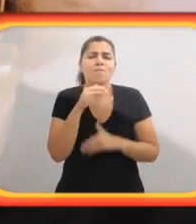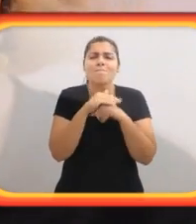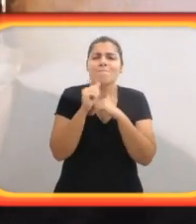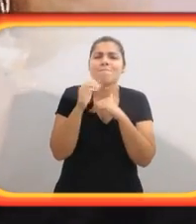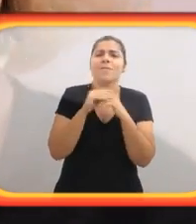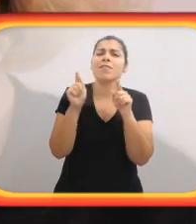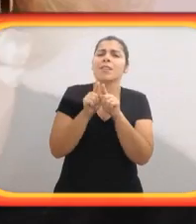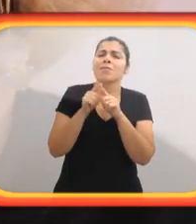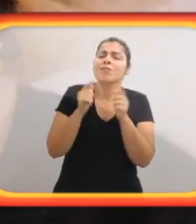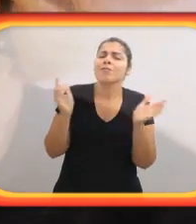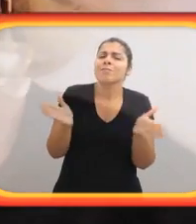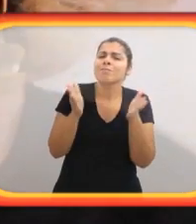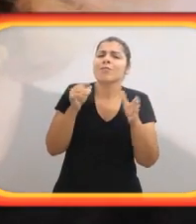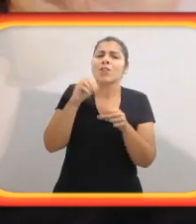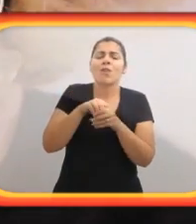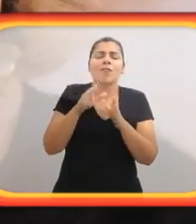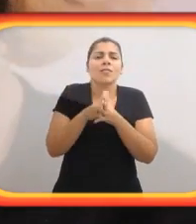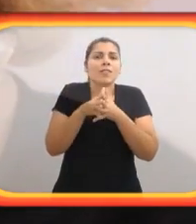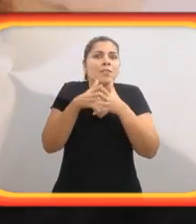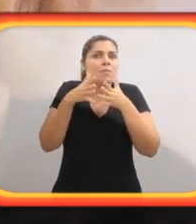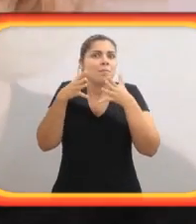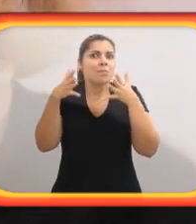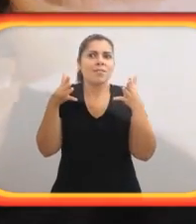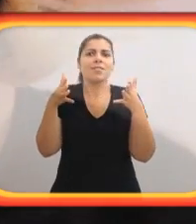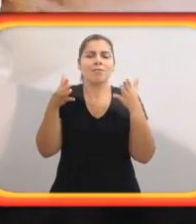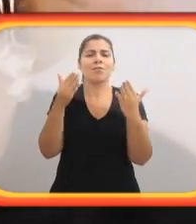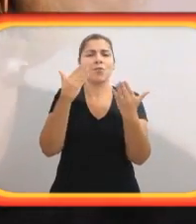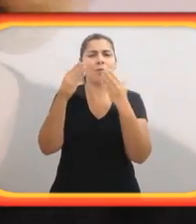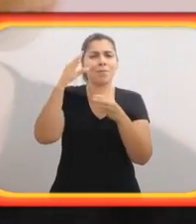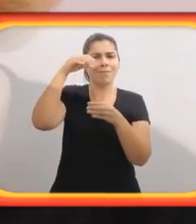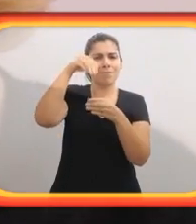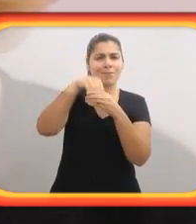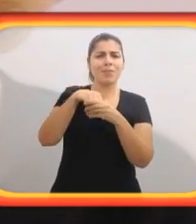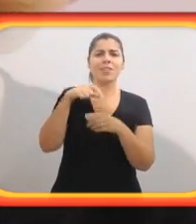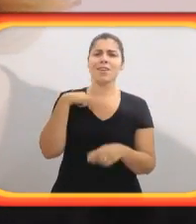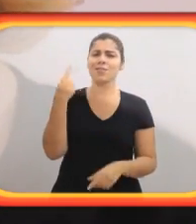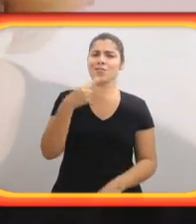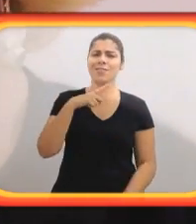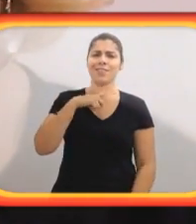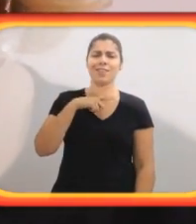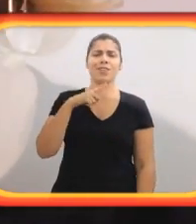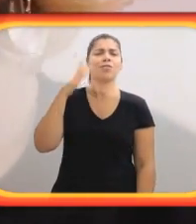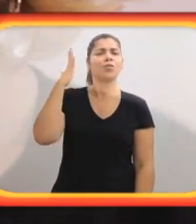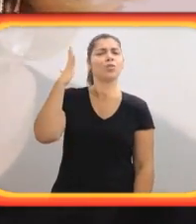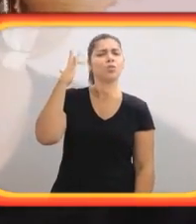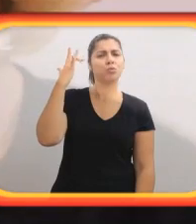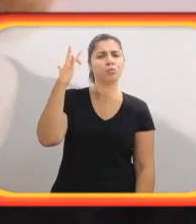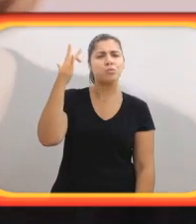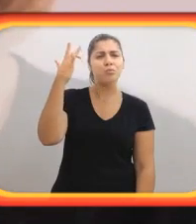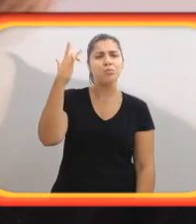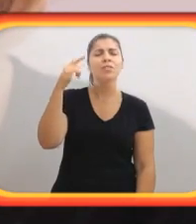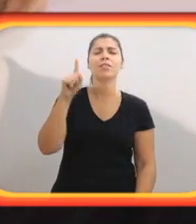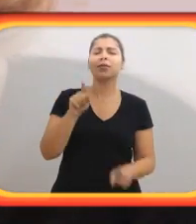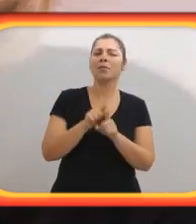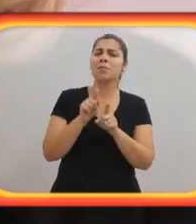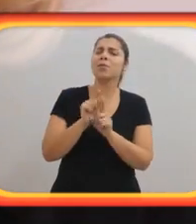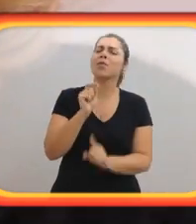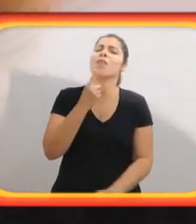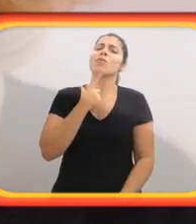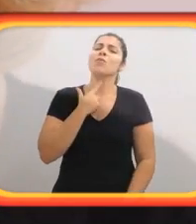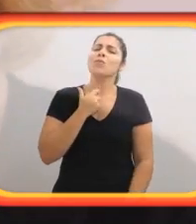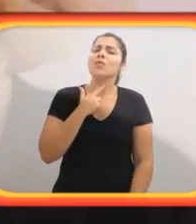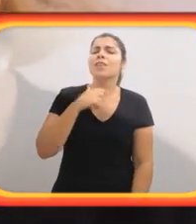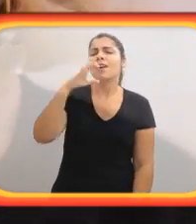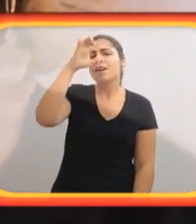de uma classe de alunos com síndrome de Down. Eu tive, e me lembro muito, de receber muito amor,